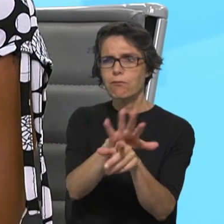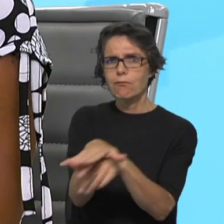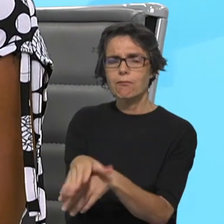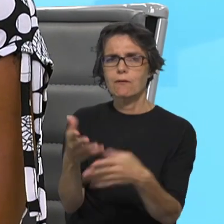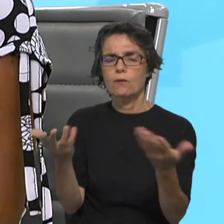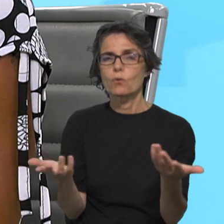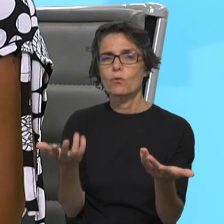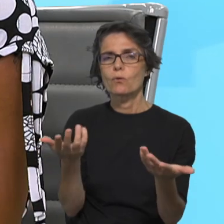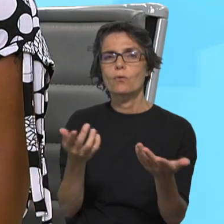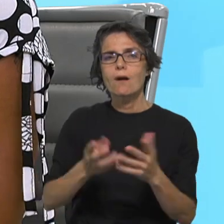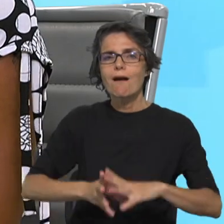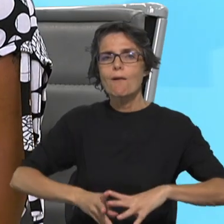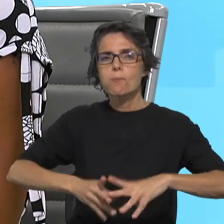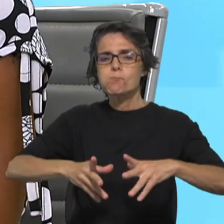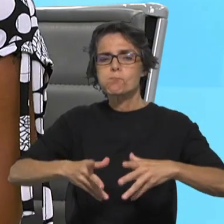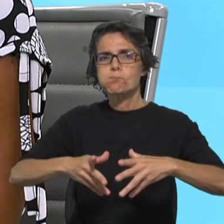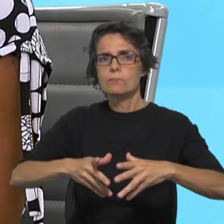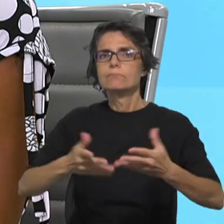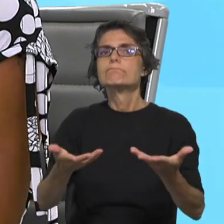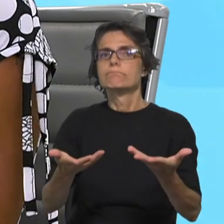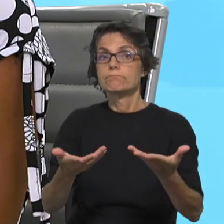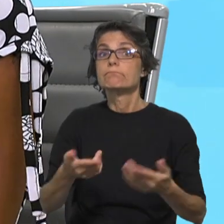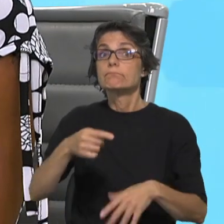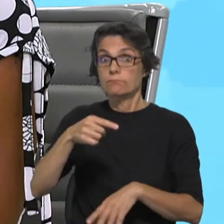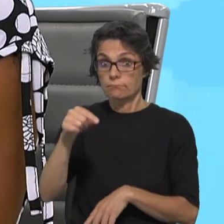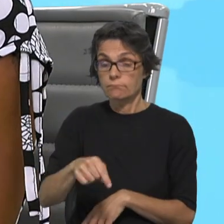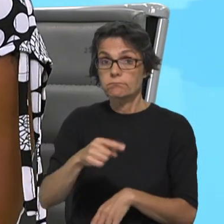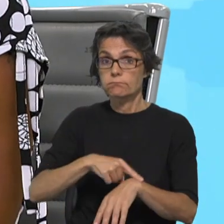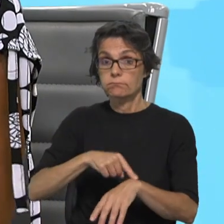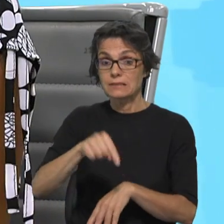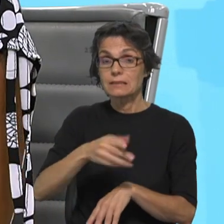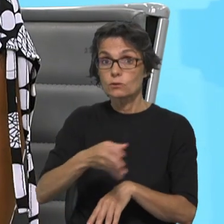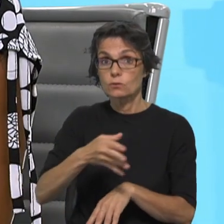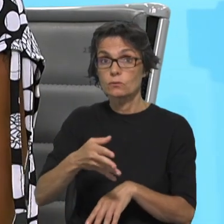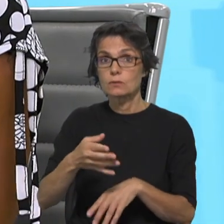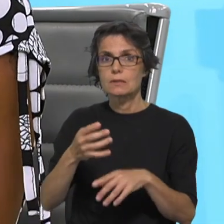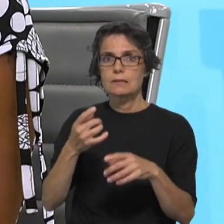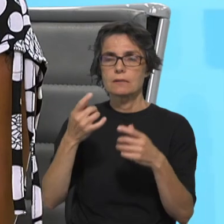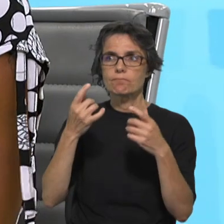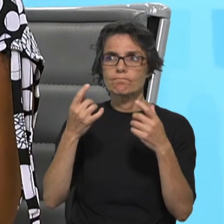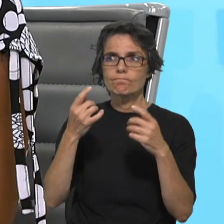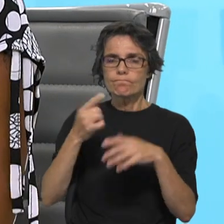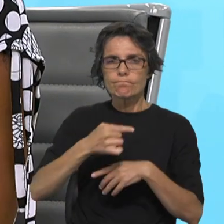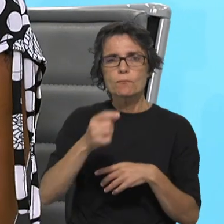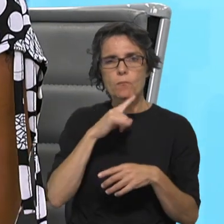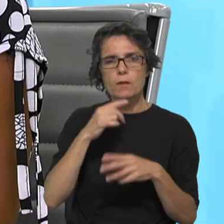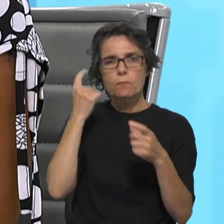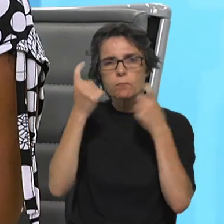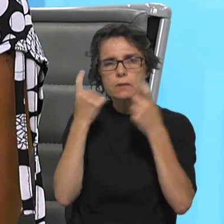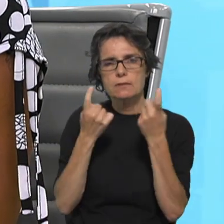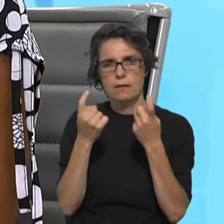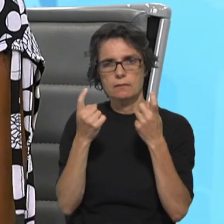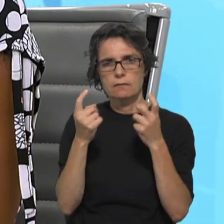desenvolvimento de povos. E, portanto, é a altura, esta mensagem vai nos permitir refletir sobre isso e dizer que é importante atuar